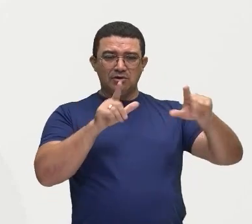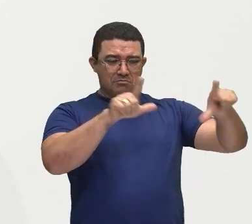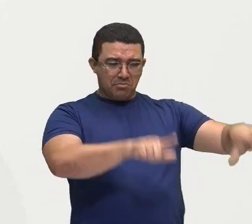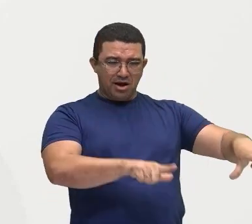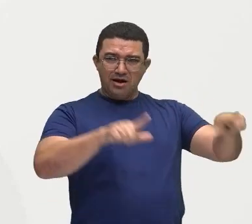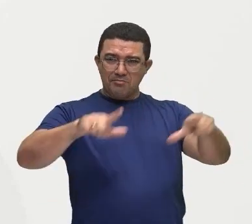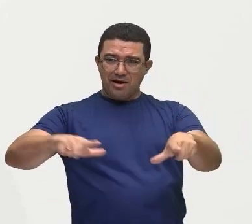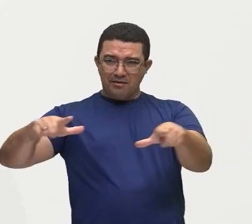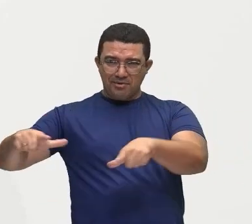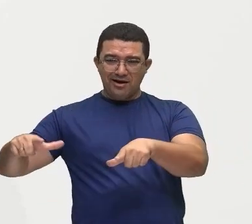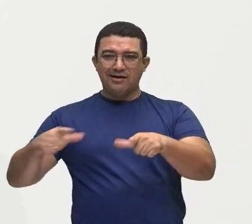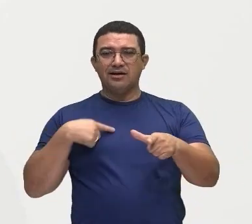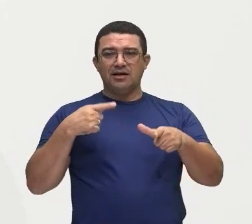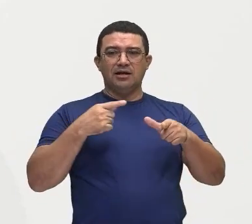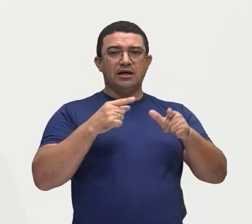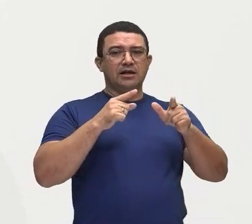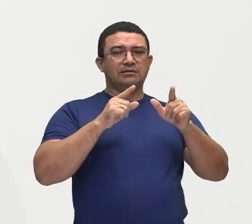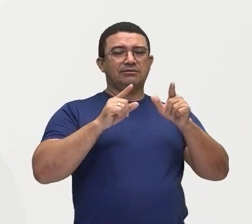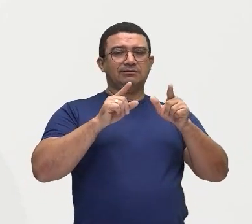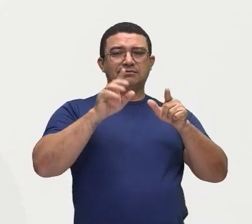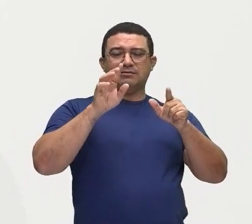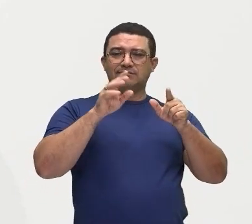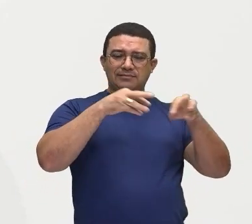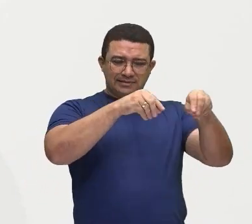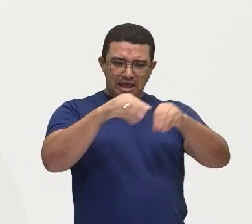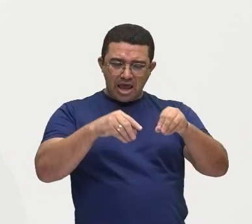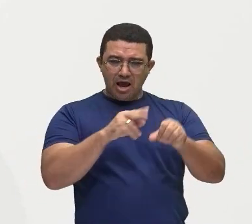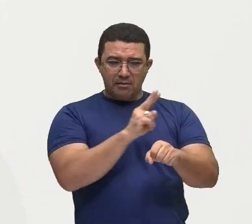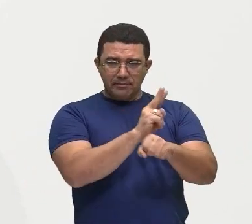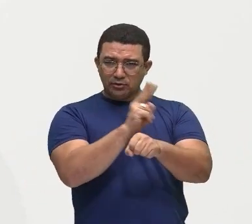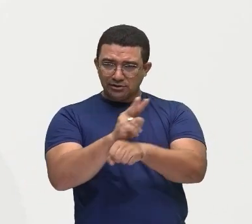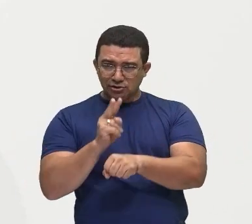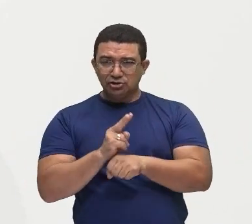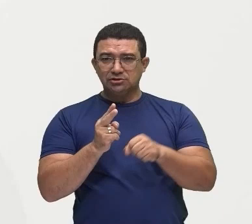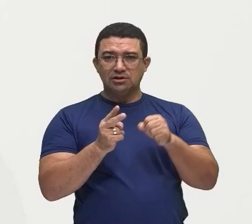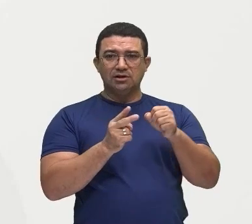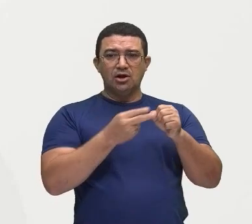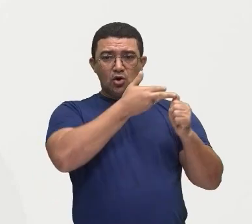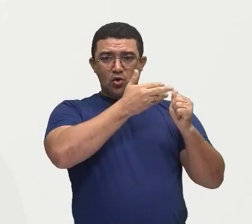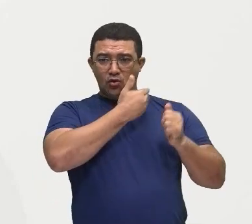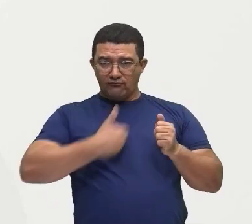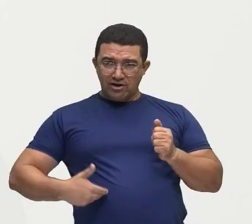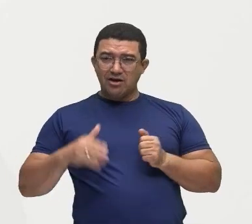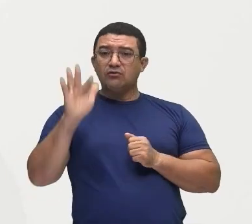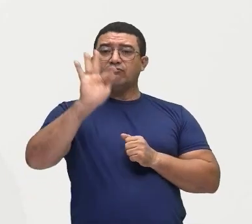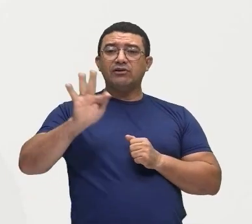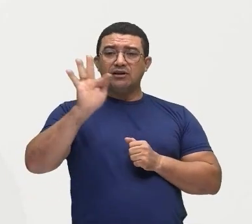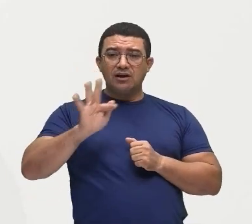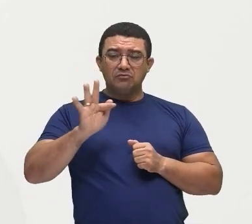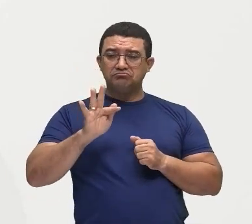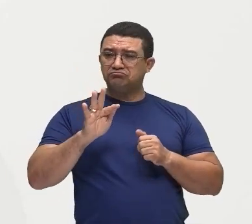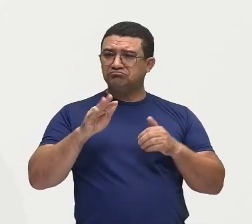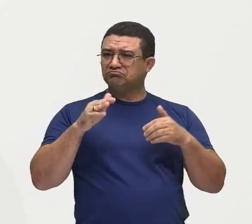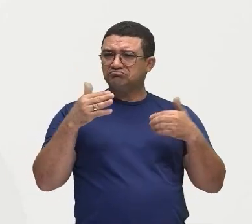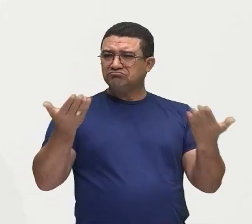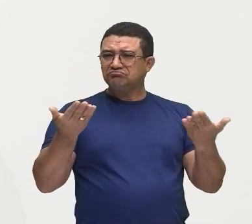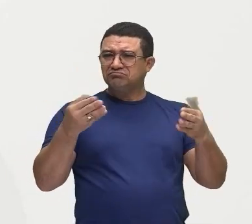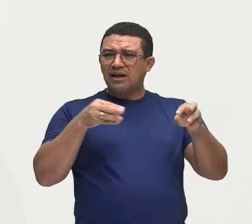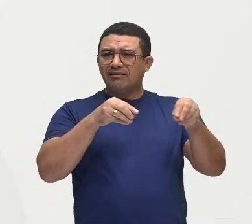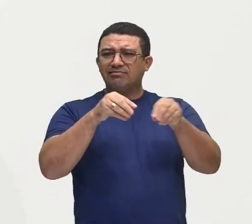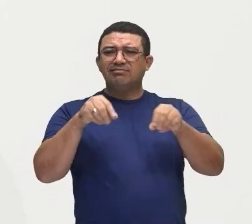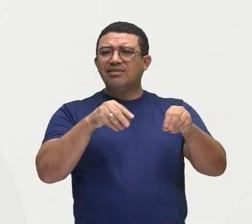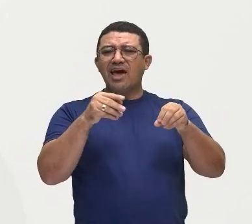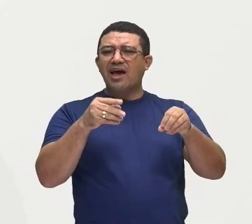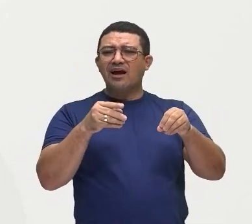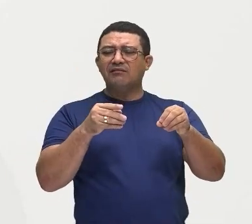protegida, governo federal, mas fica o questionamento, né? Que terra é essa que está protegida, né? Quem é que